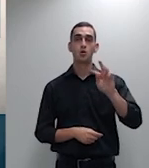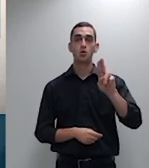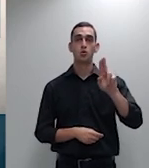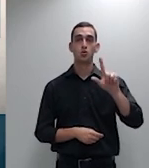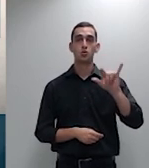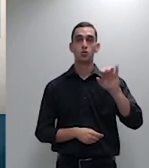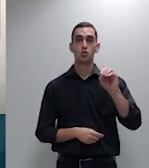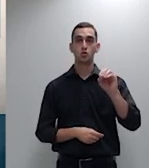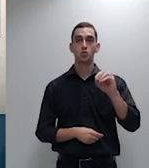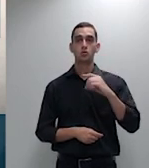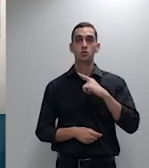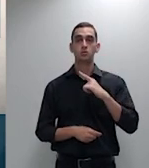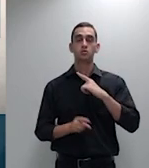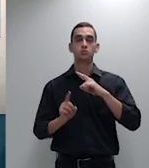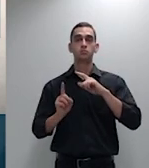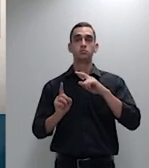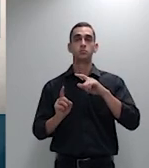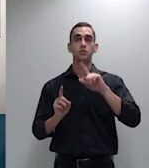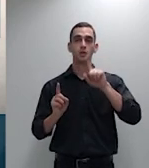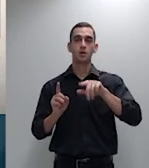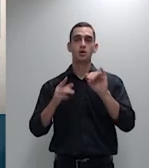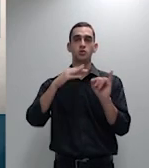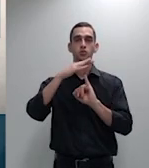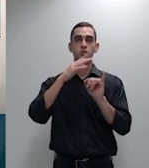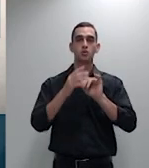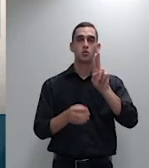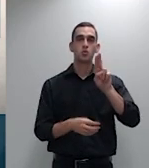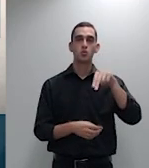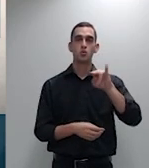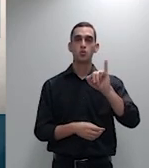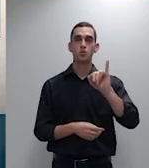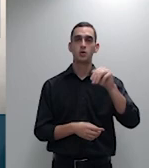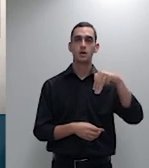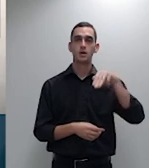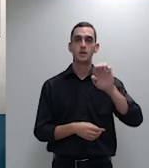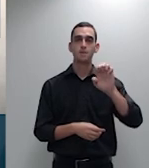Nordeste Sociedade Cooperativa e Serviços Médicos Limitada